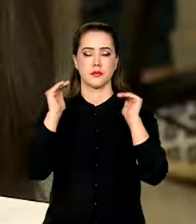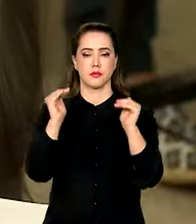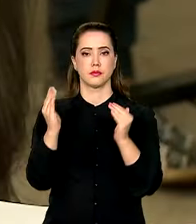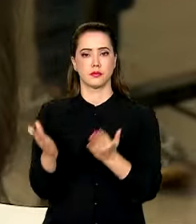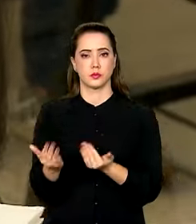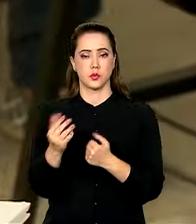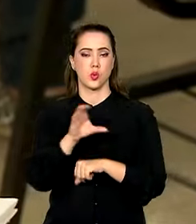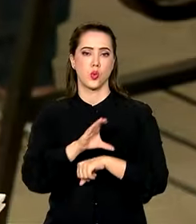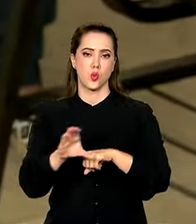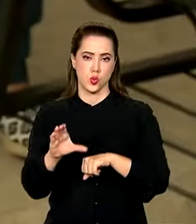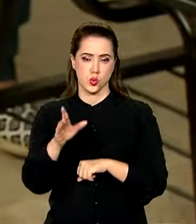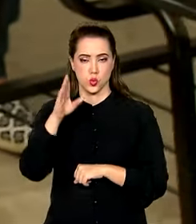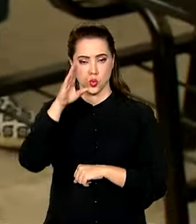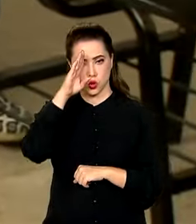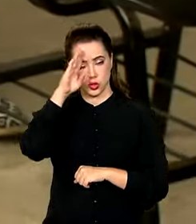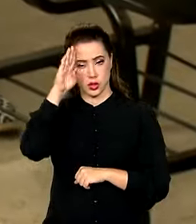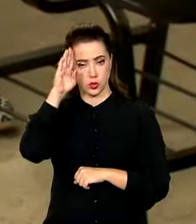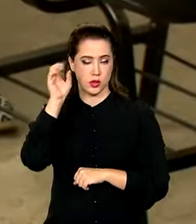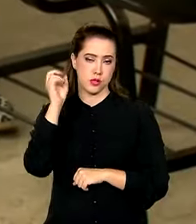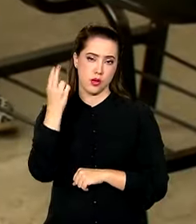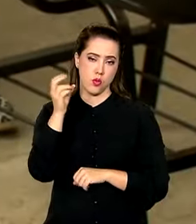superior chegou a 23%. 80%